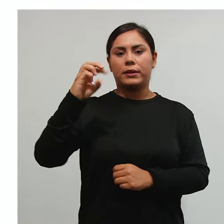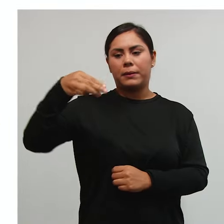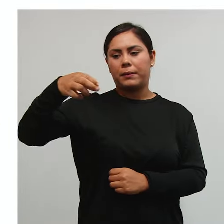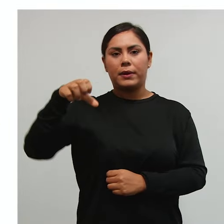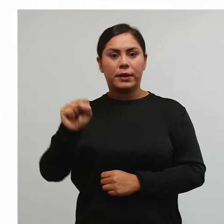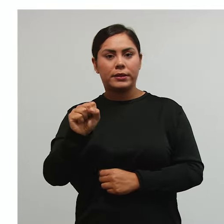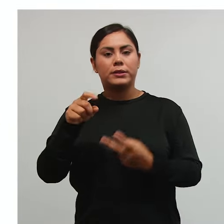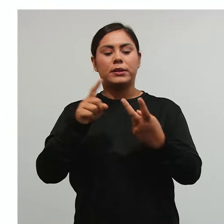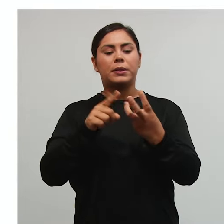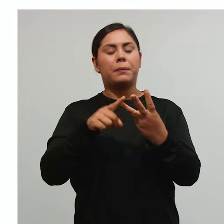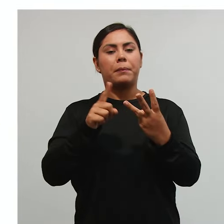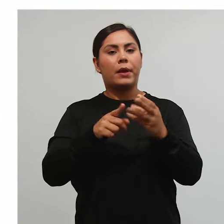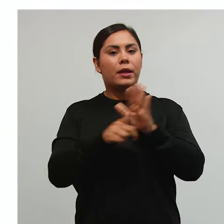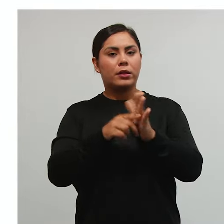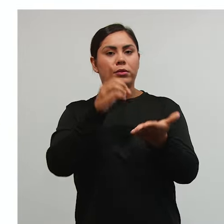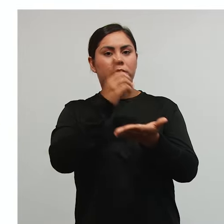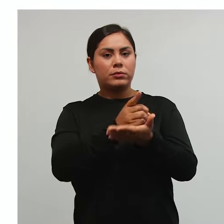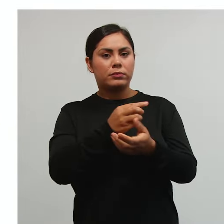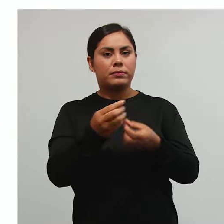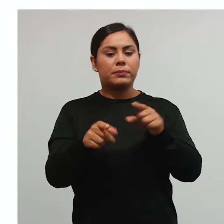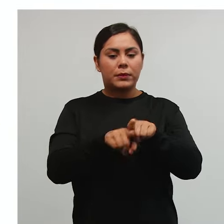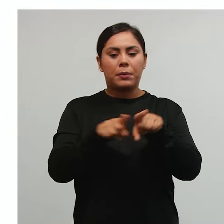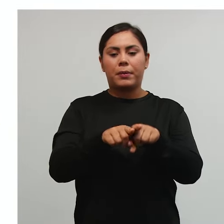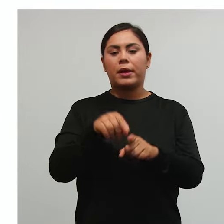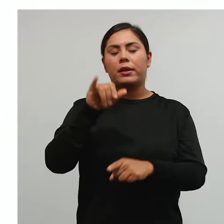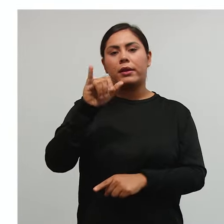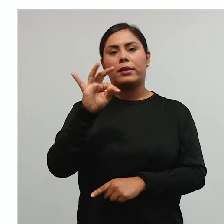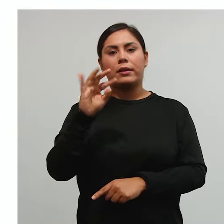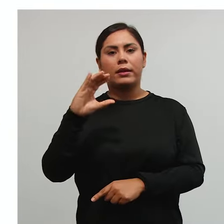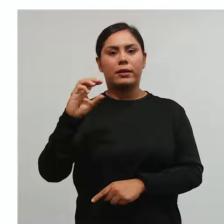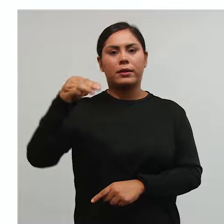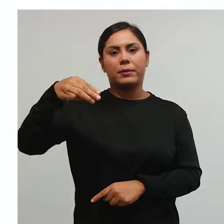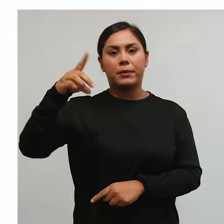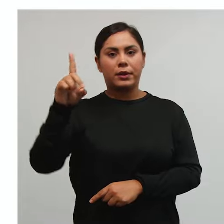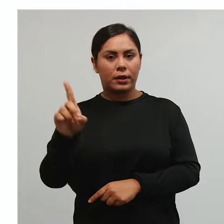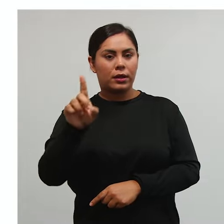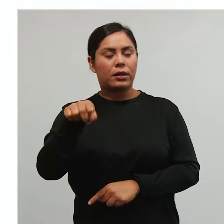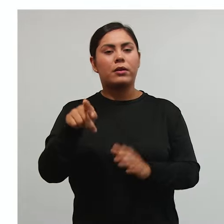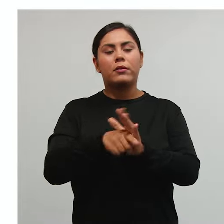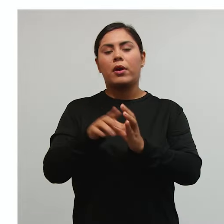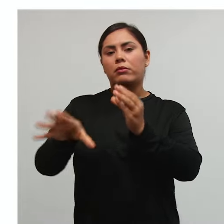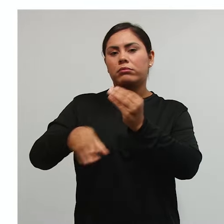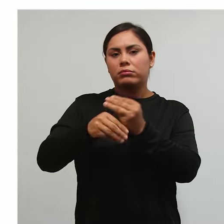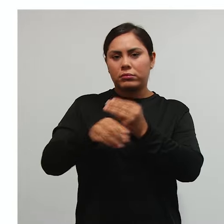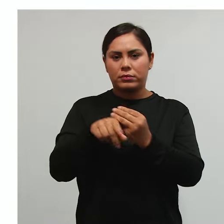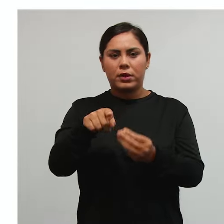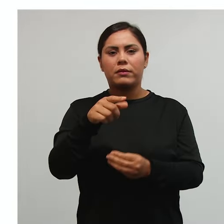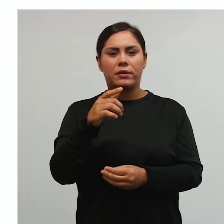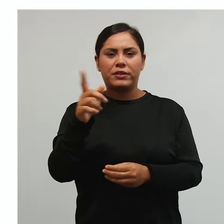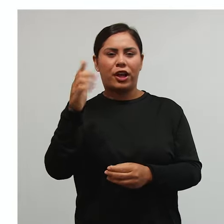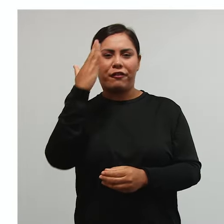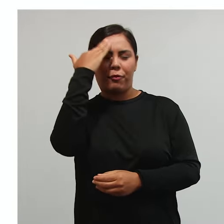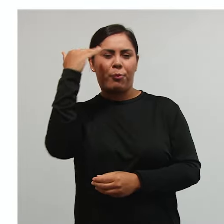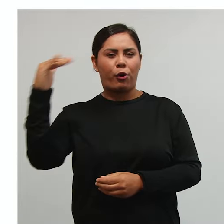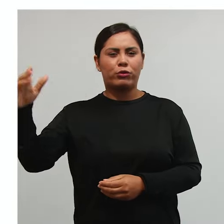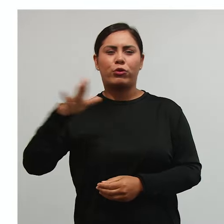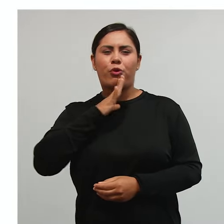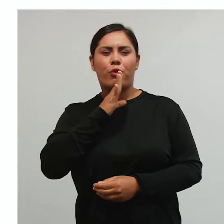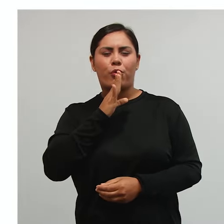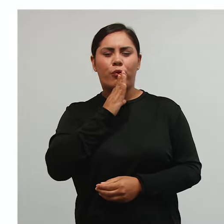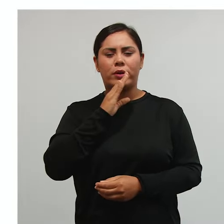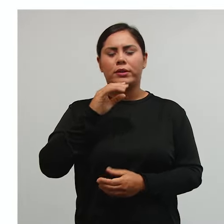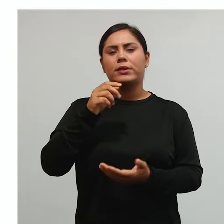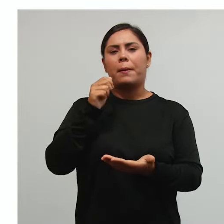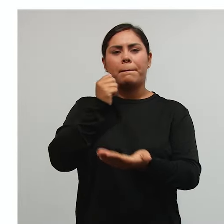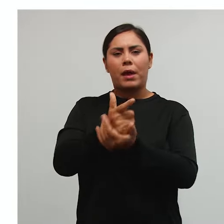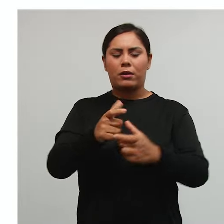por declaração que é o ITC-MD por exemplo, tá? Então, vamos pegar o IPVA que é bem famoso a gente vai receber lá